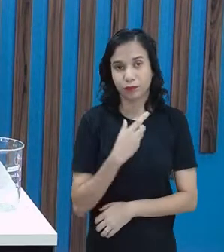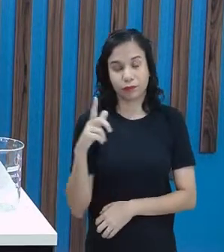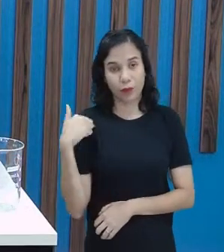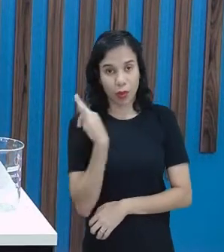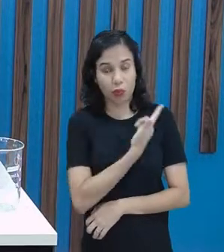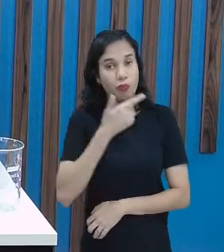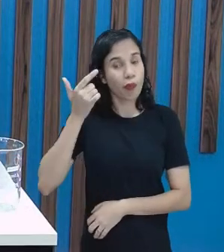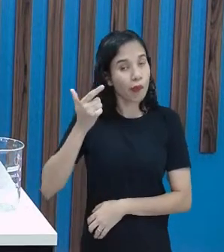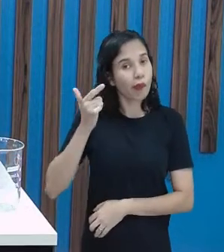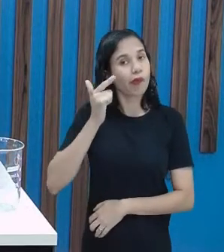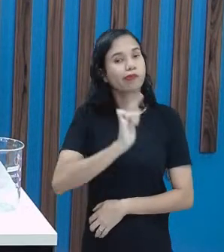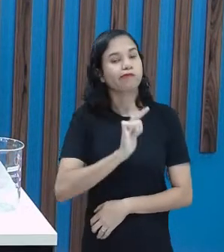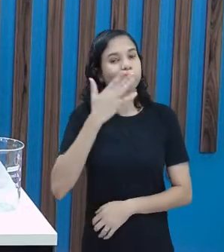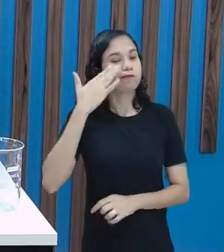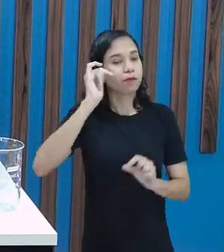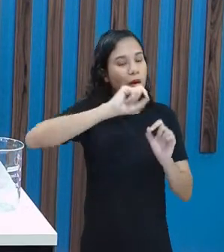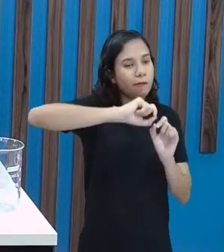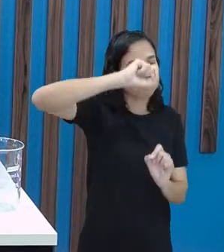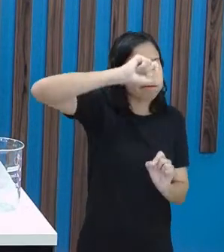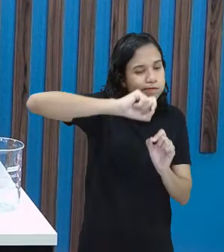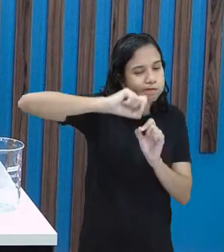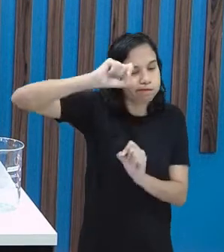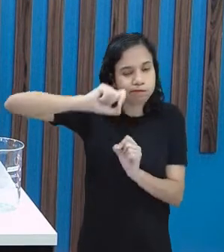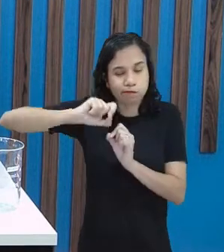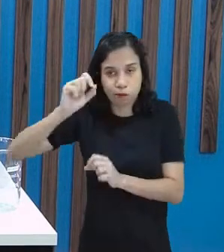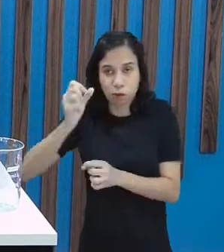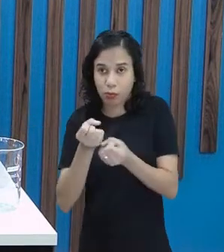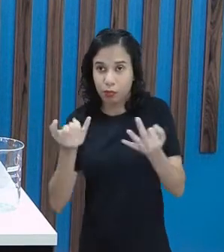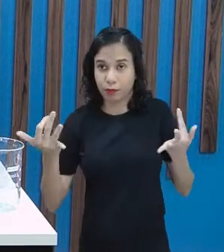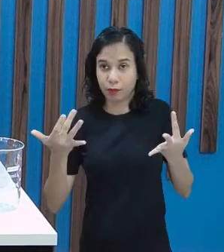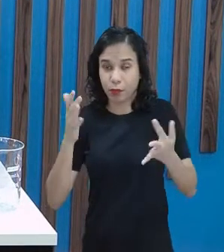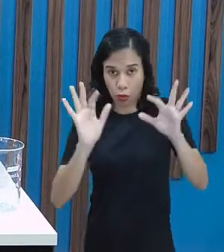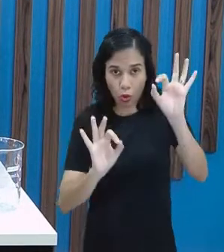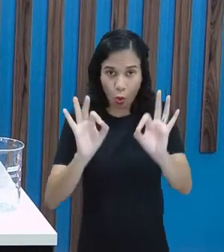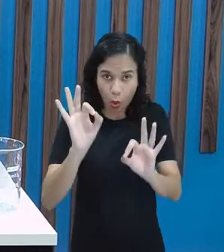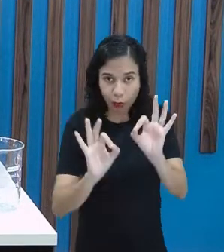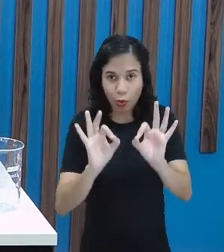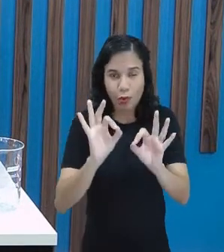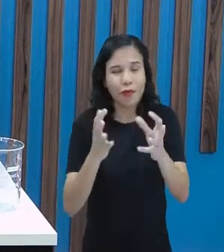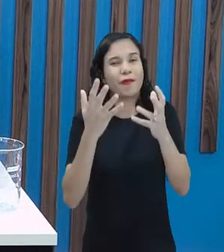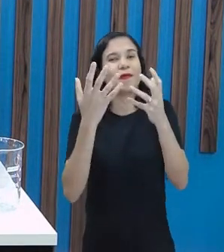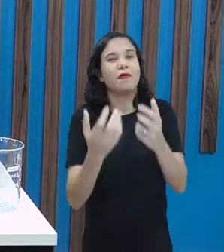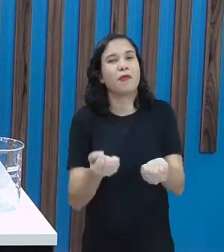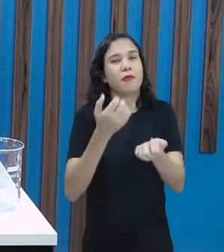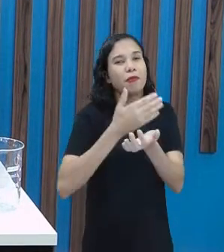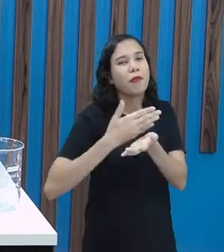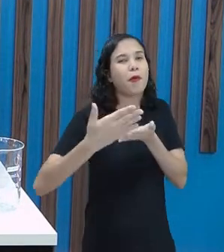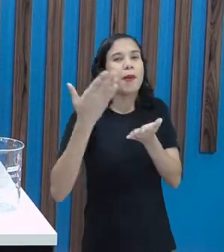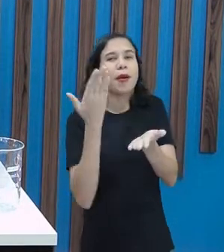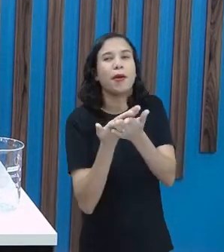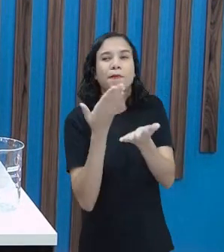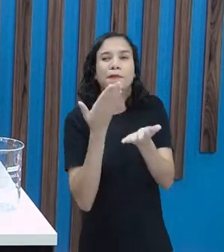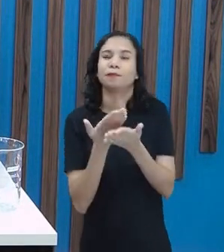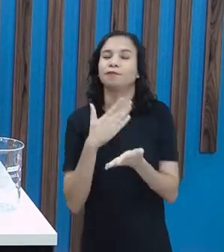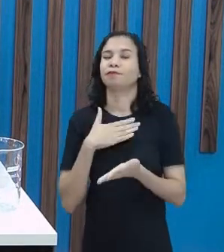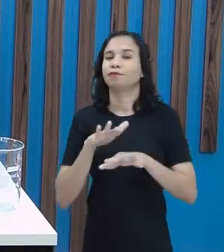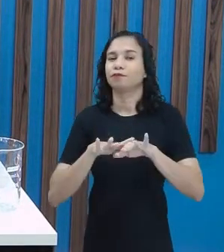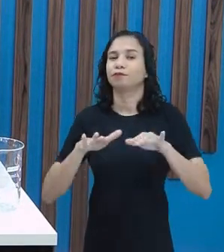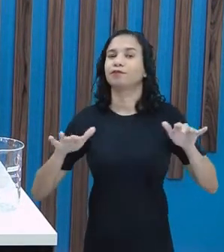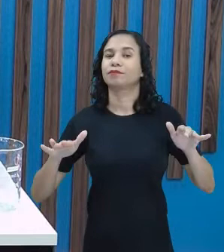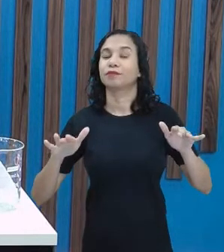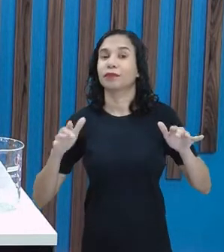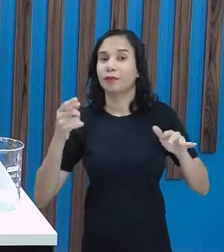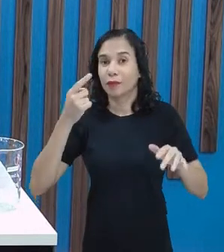que a gente consegue medir. Se organizaram? Então, vamos lá, que a aula já vai começar.